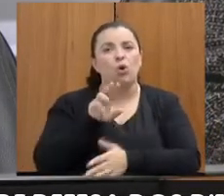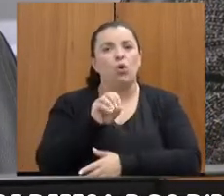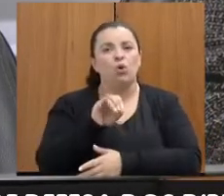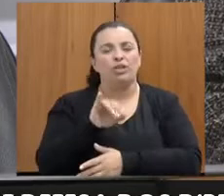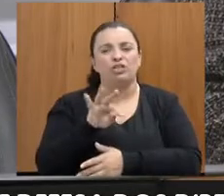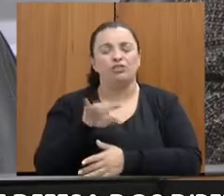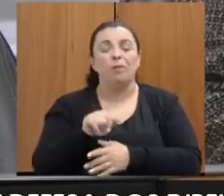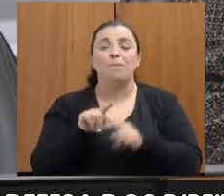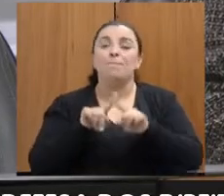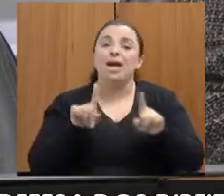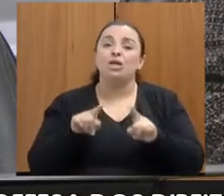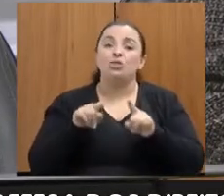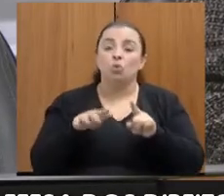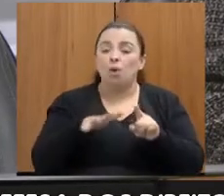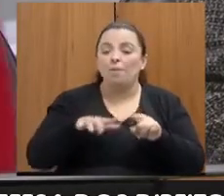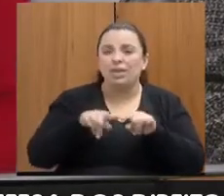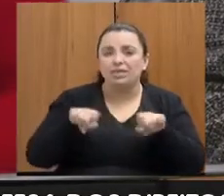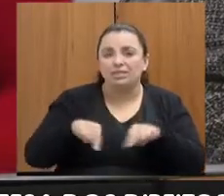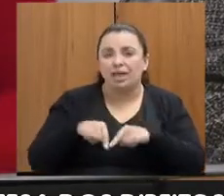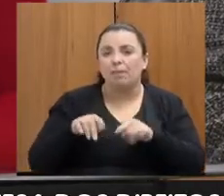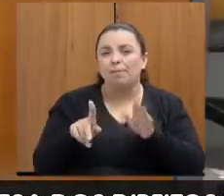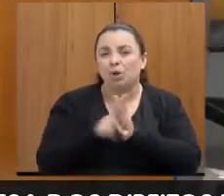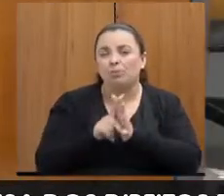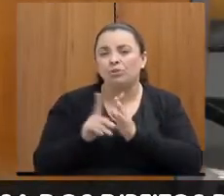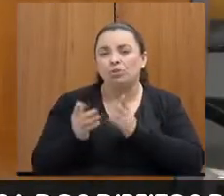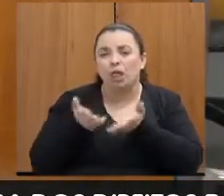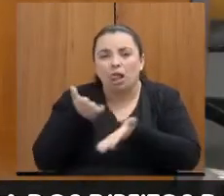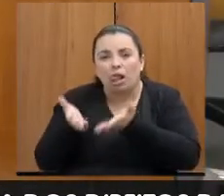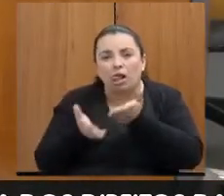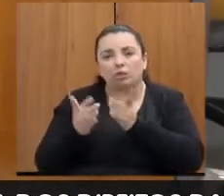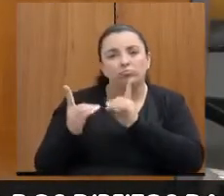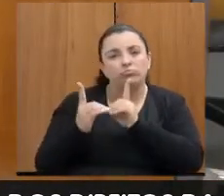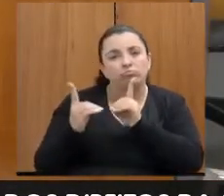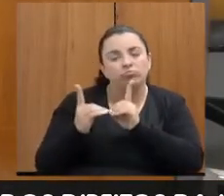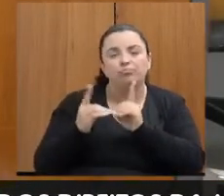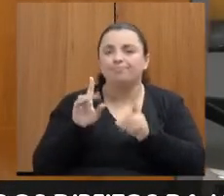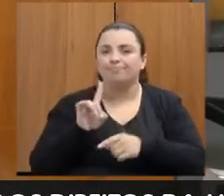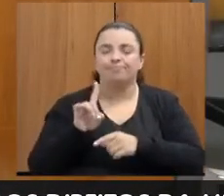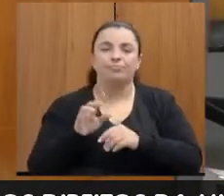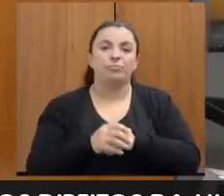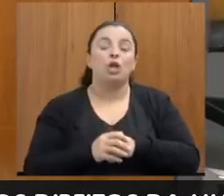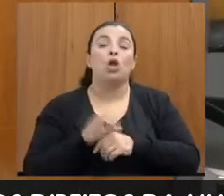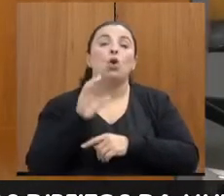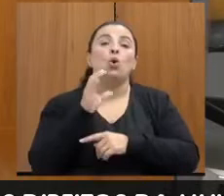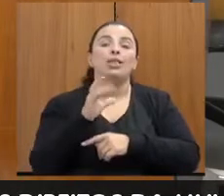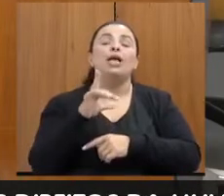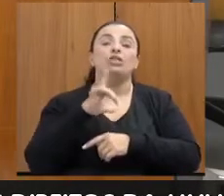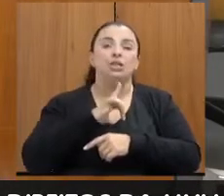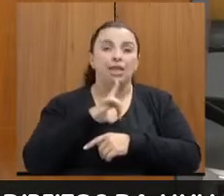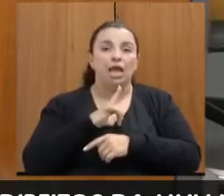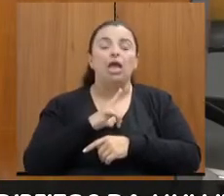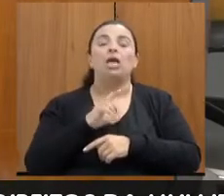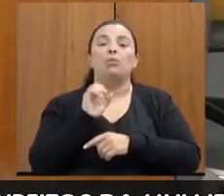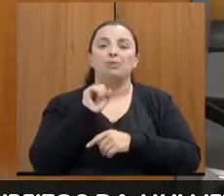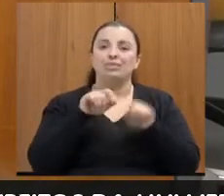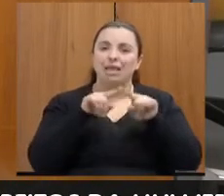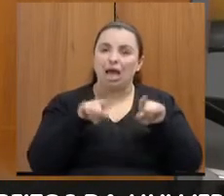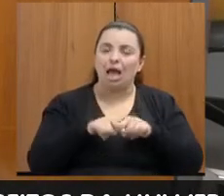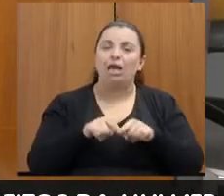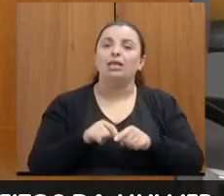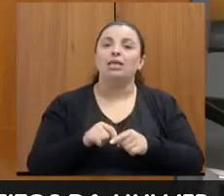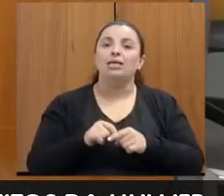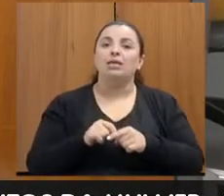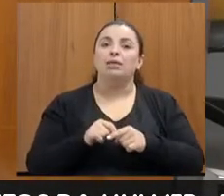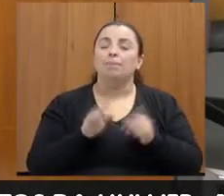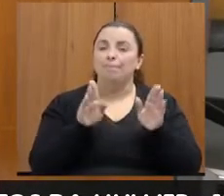não tem, não. Não. Em contagem? A gente tem sala específica para acolhimento, a gente divide a sala e a Roberta com